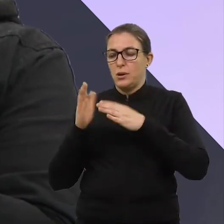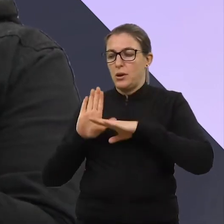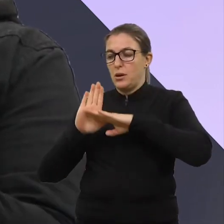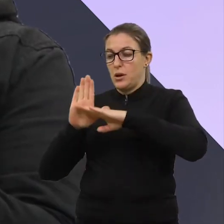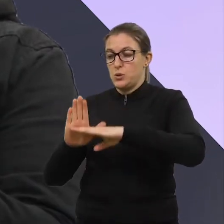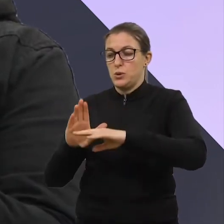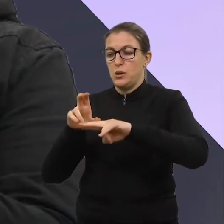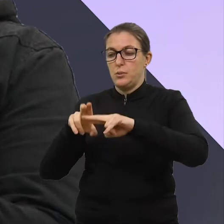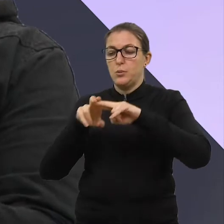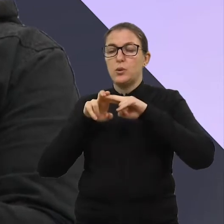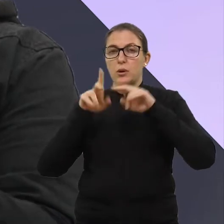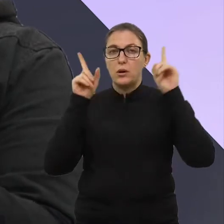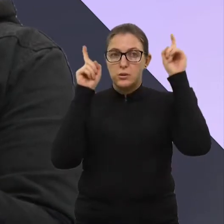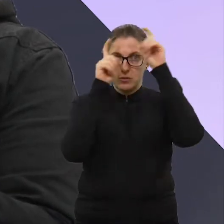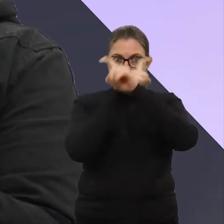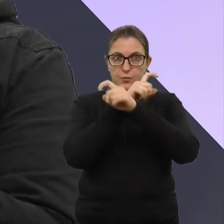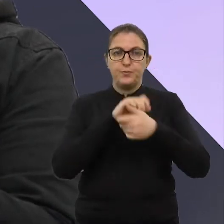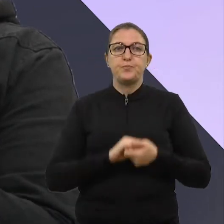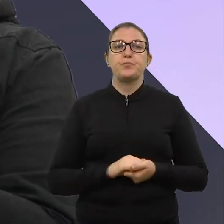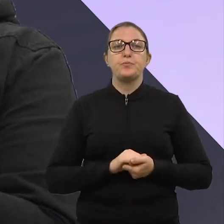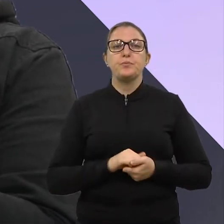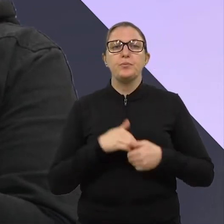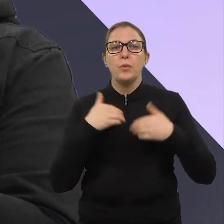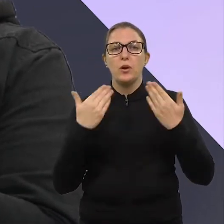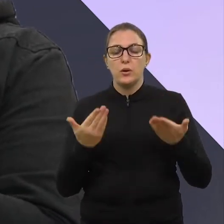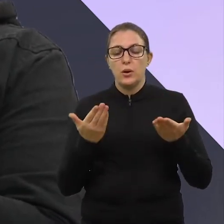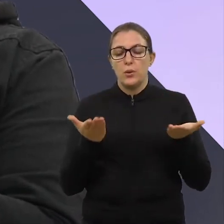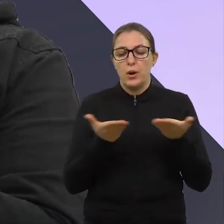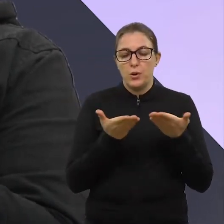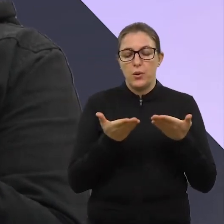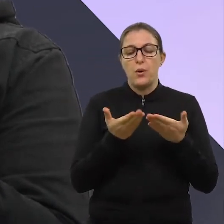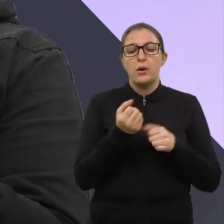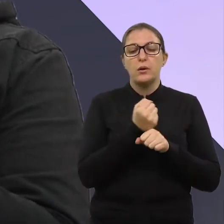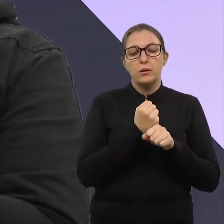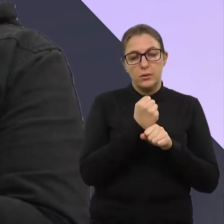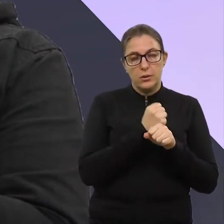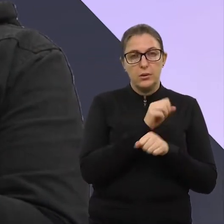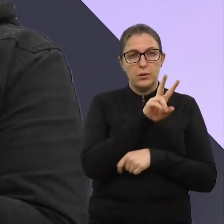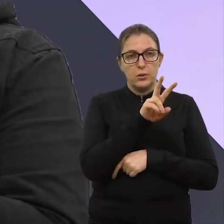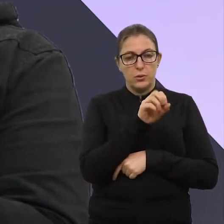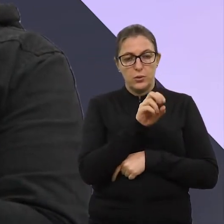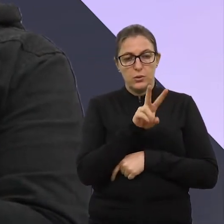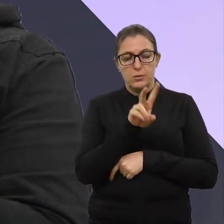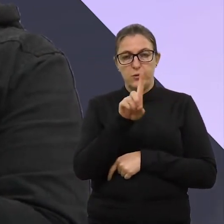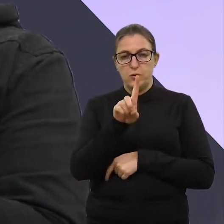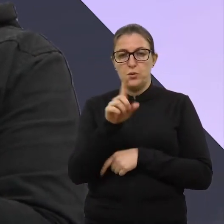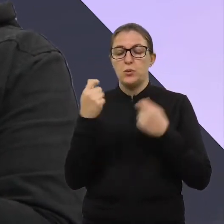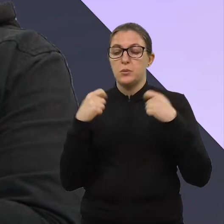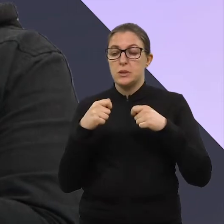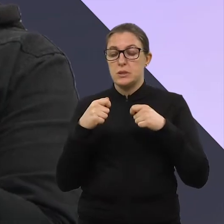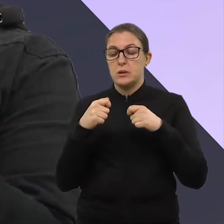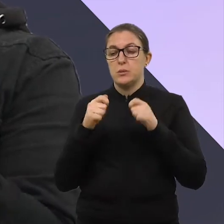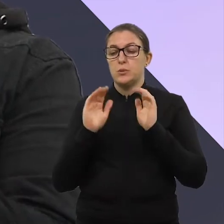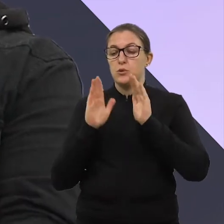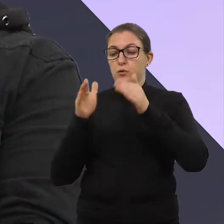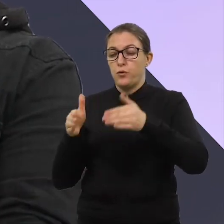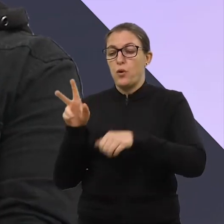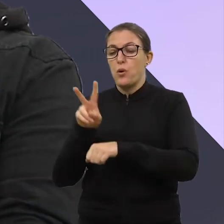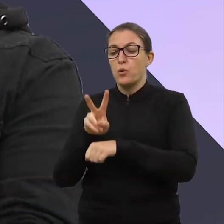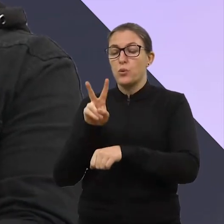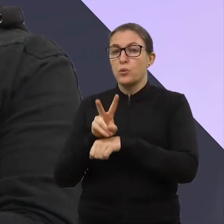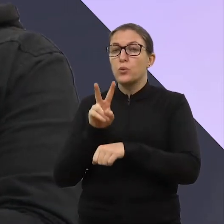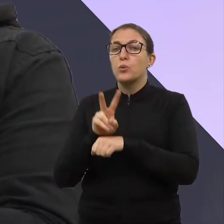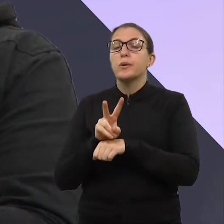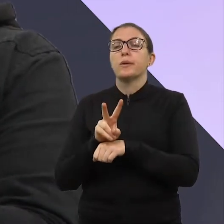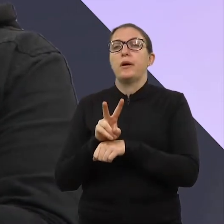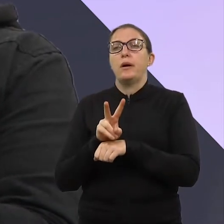Então, a primeira questão que a gente está trazendo para o Natal 2021 é reconhecer o momento que estamos vivendo, Os processos administrativos, as contratações que